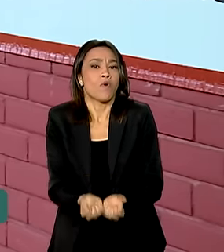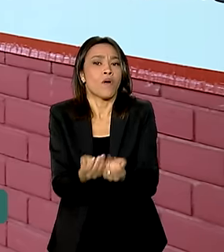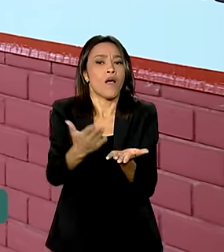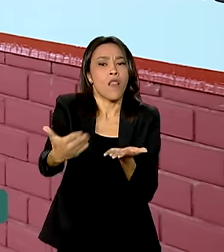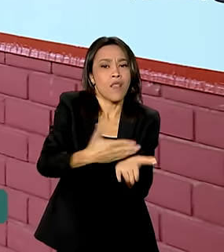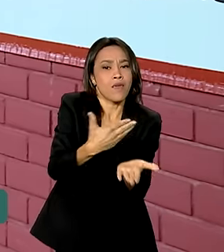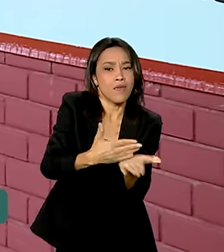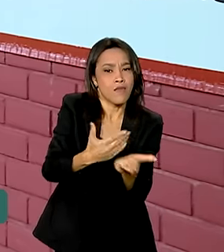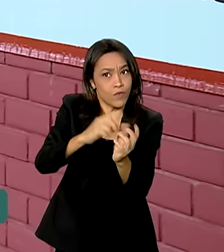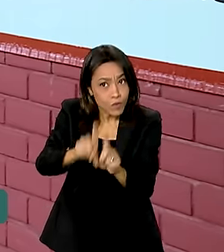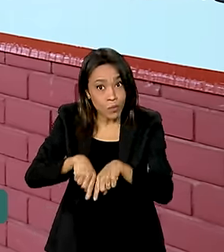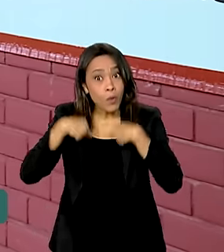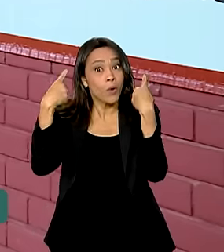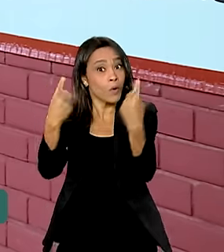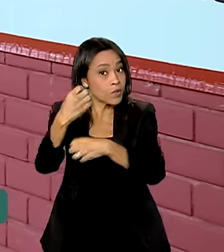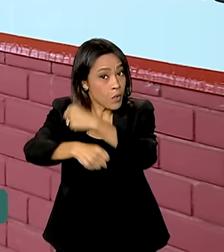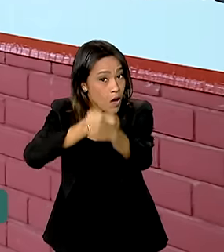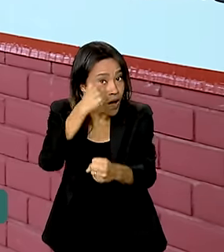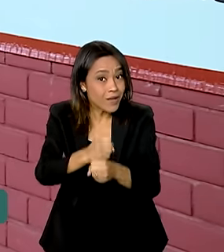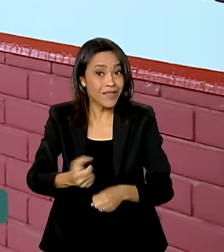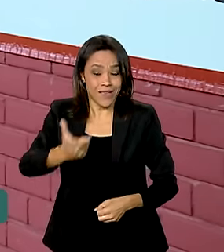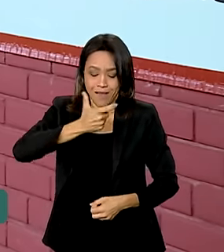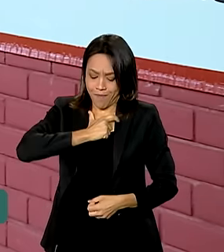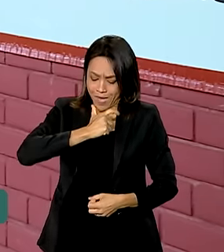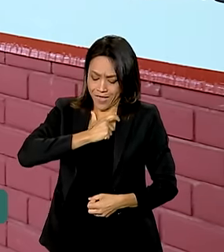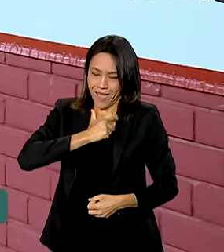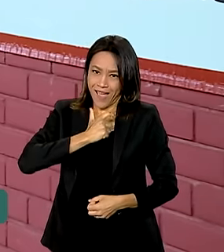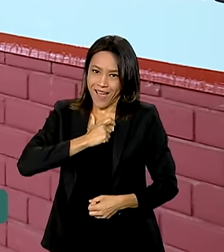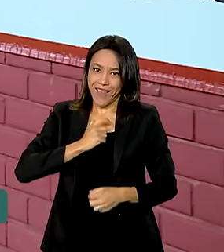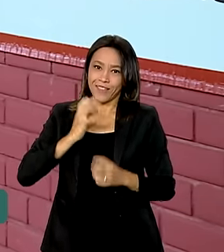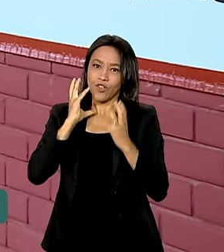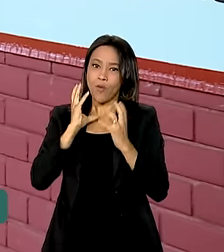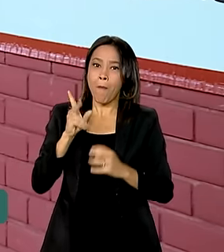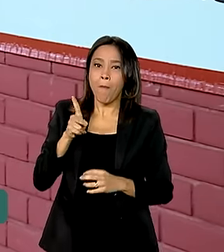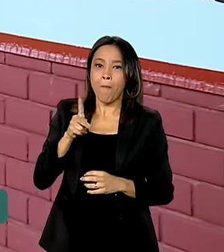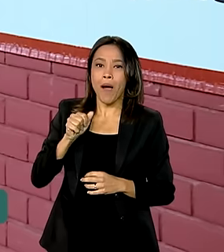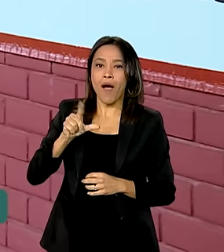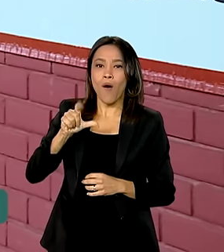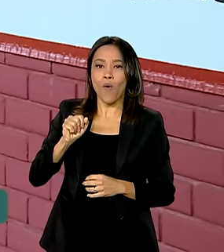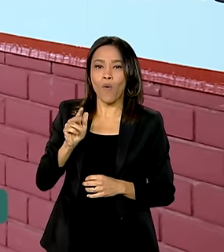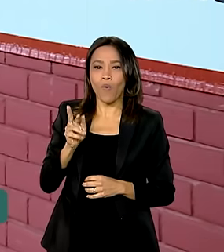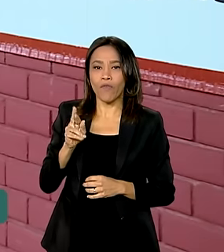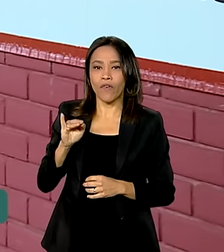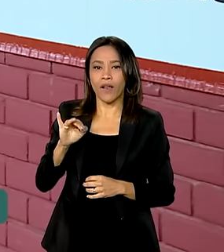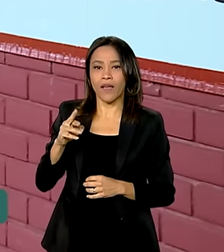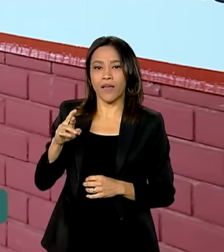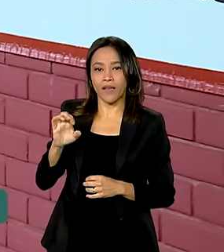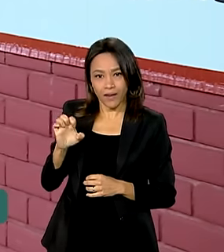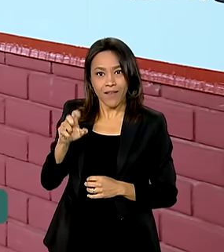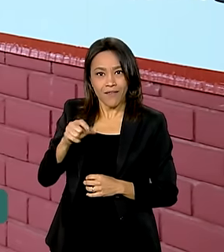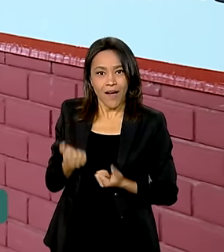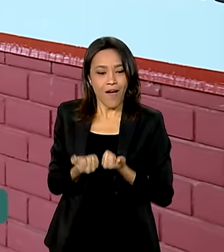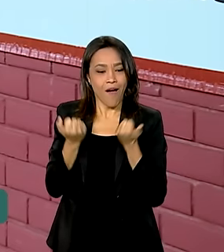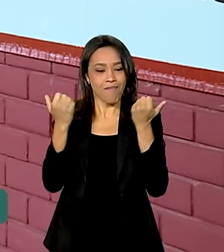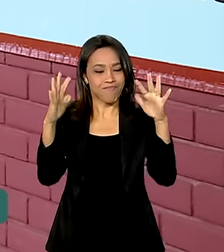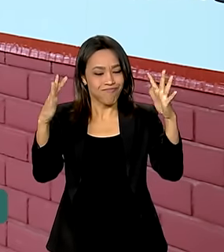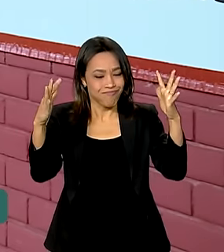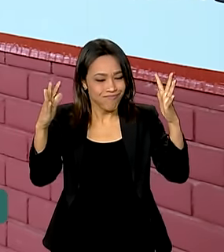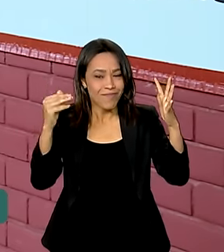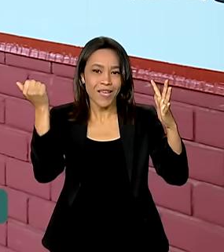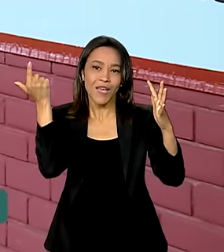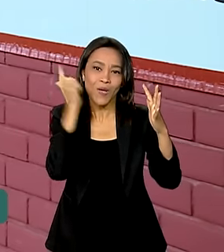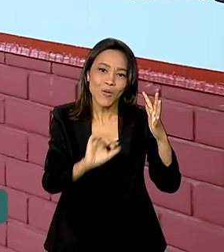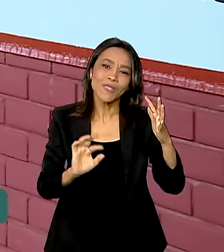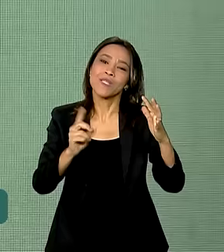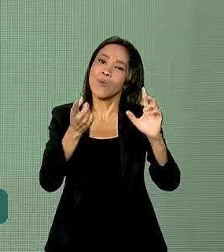partir do ano que vem e a medalha Paulo Freire vai reconhecer as iniciativas que se destacarem na superação do